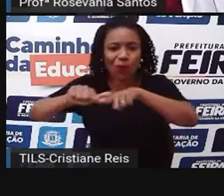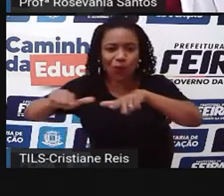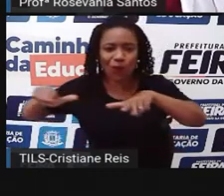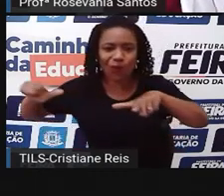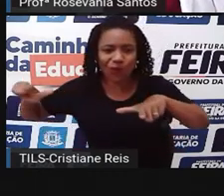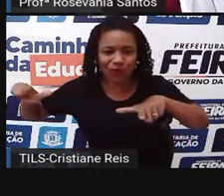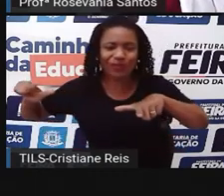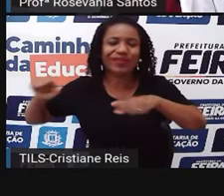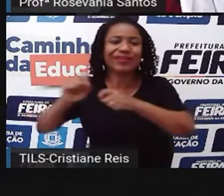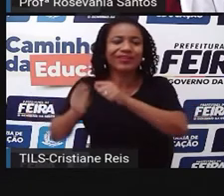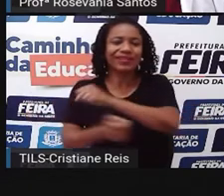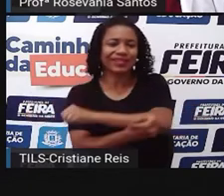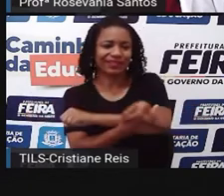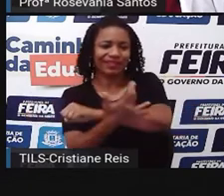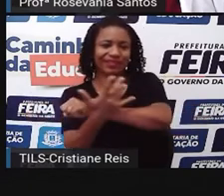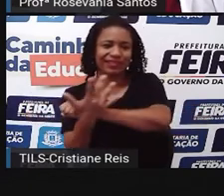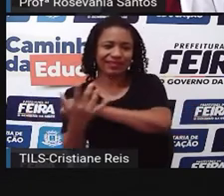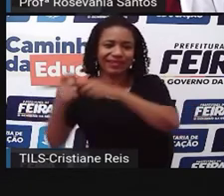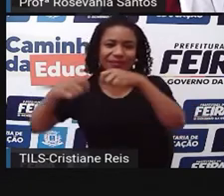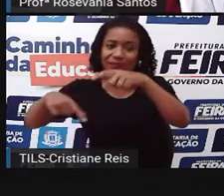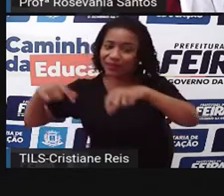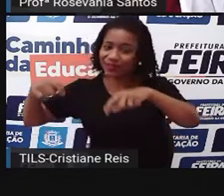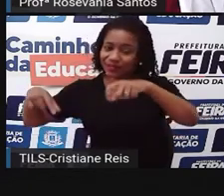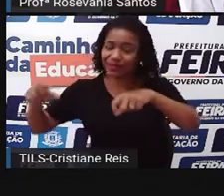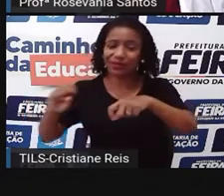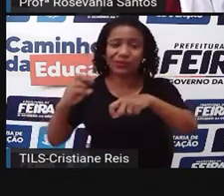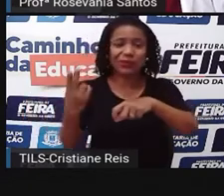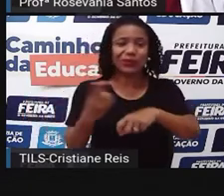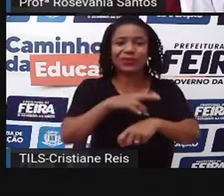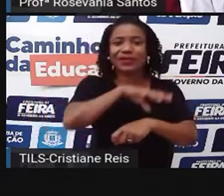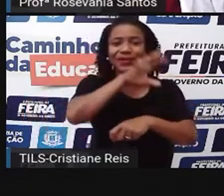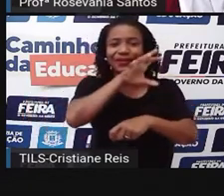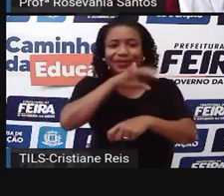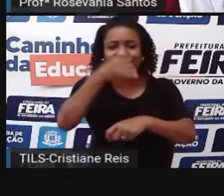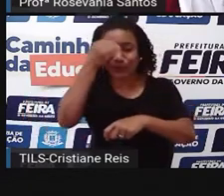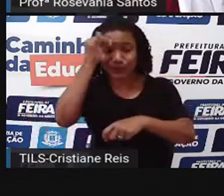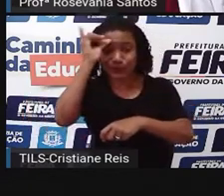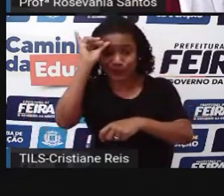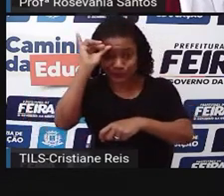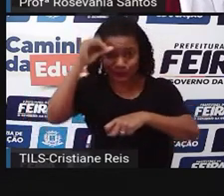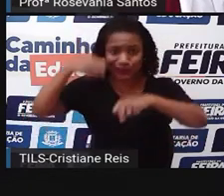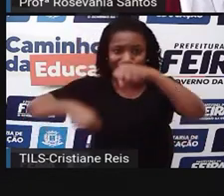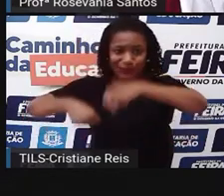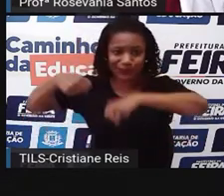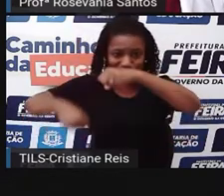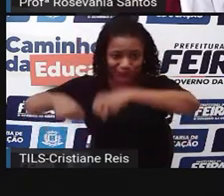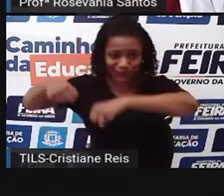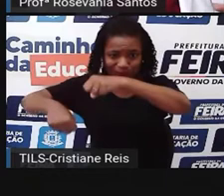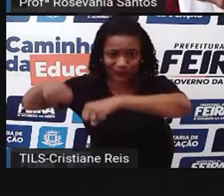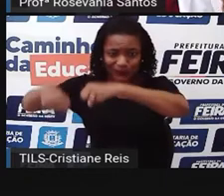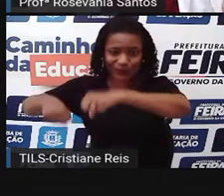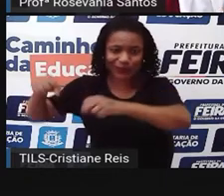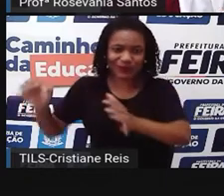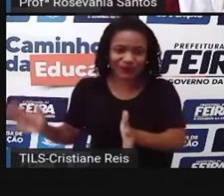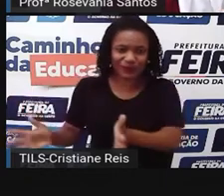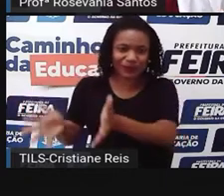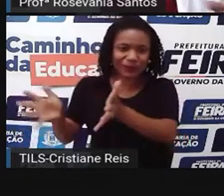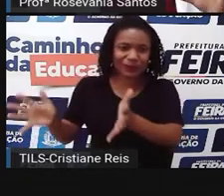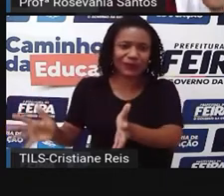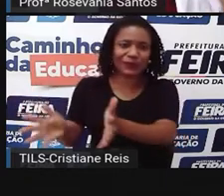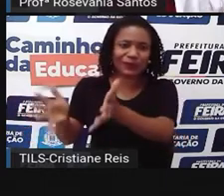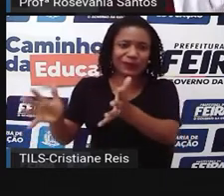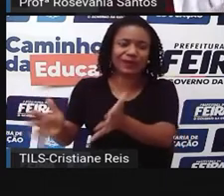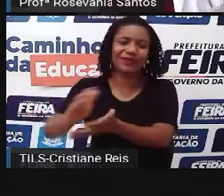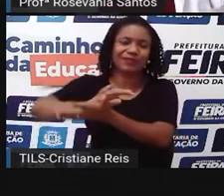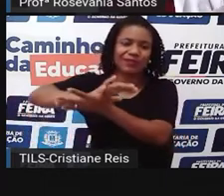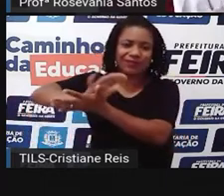de criação de gado. E isso já prejudica muito mais, porque o solo, ele se adapta com poucas chuvas que